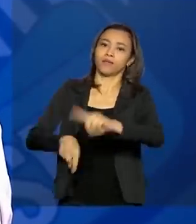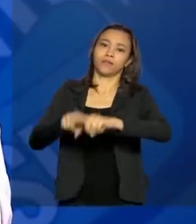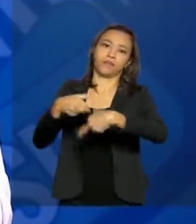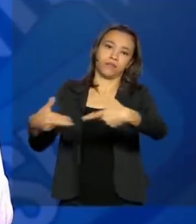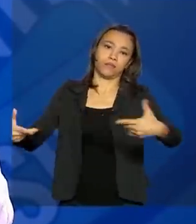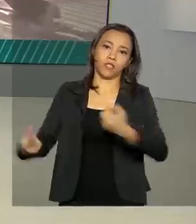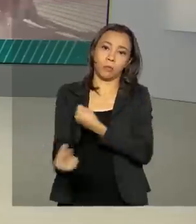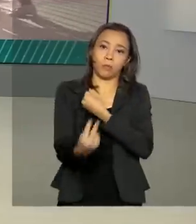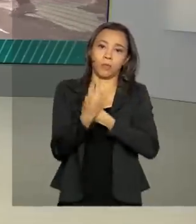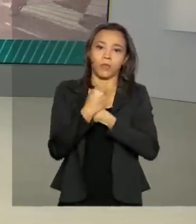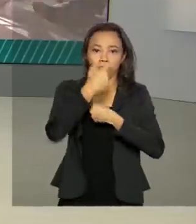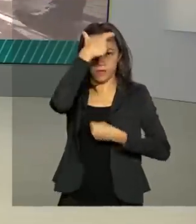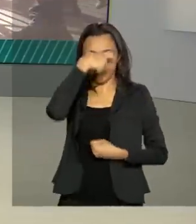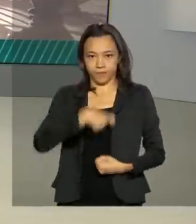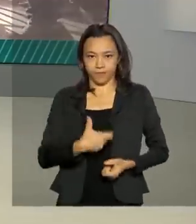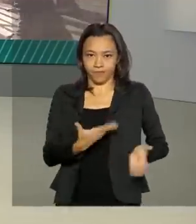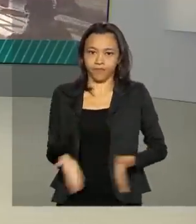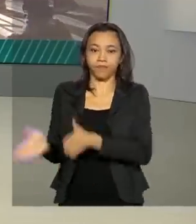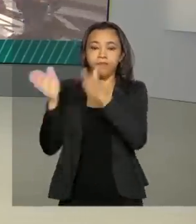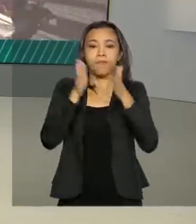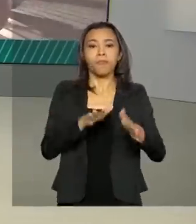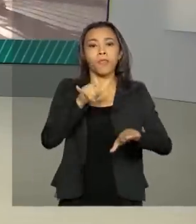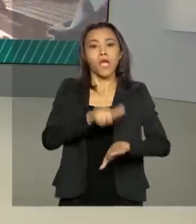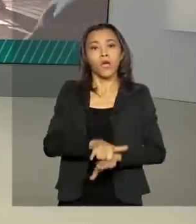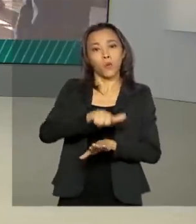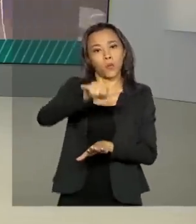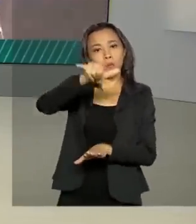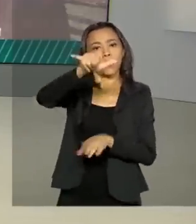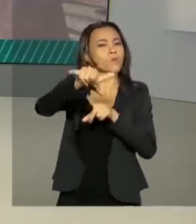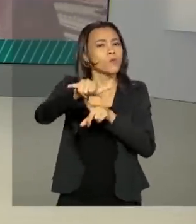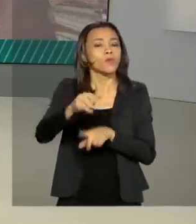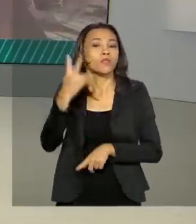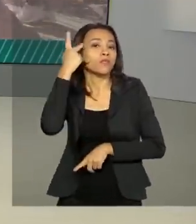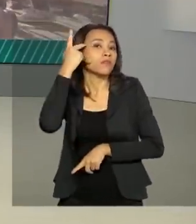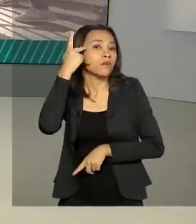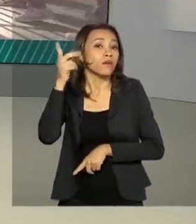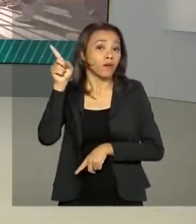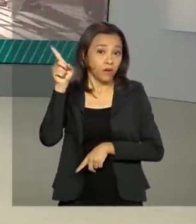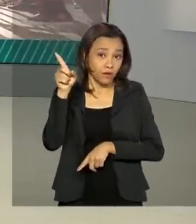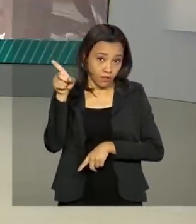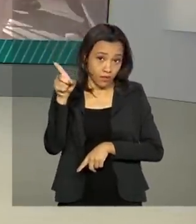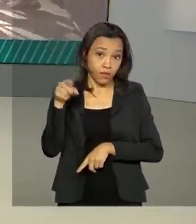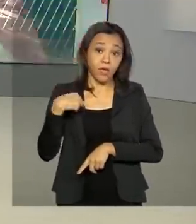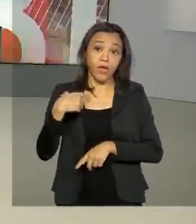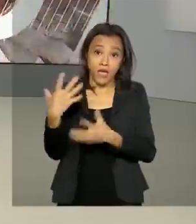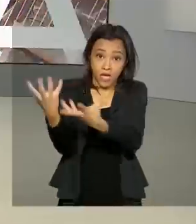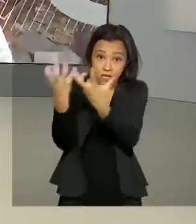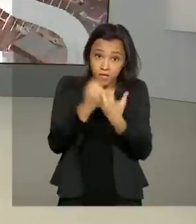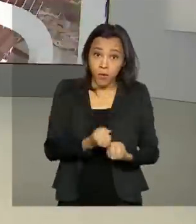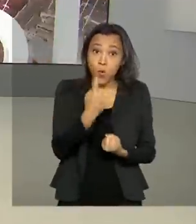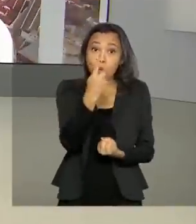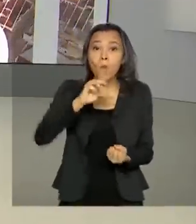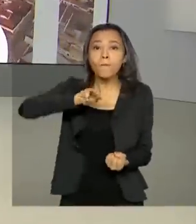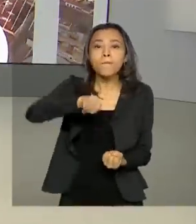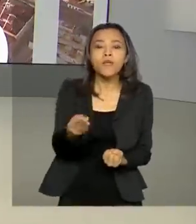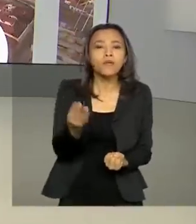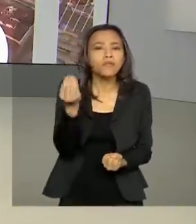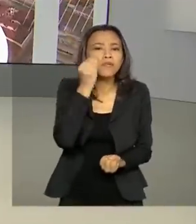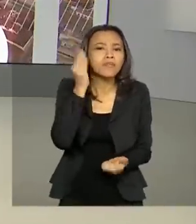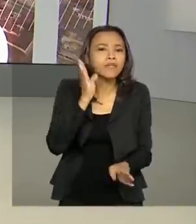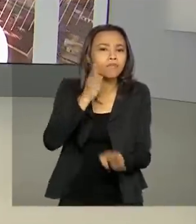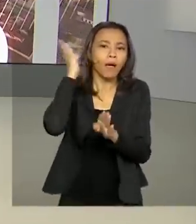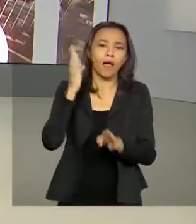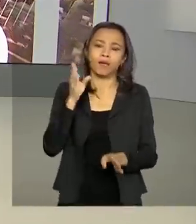Ministério da Saúde. O aeroporto internacional de São Paulo, em Guarulhos, recebeu ontem um milhão de testes rápidos do novo coronavírus